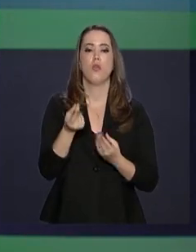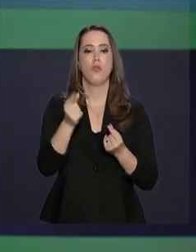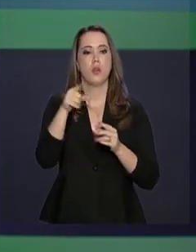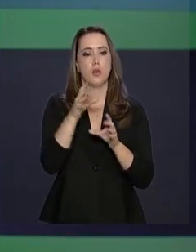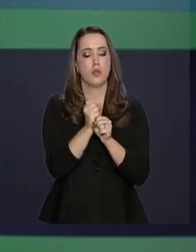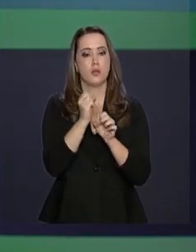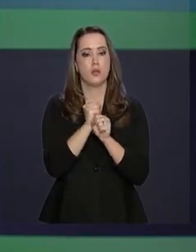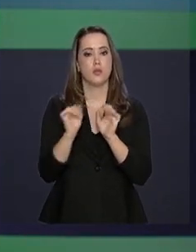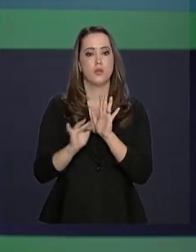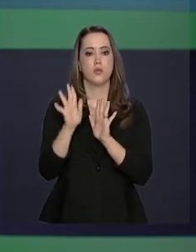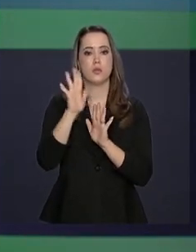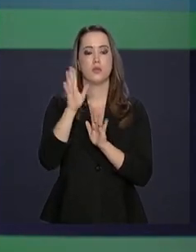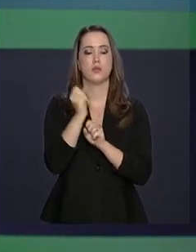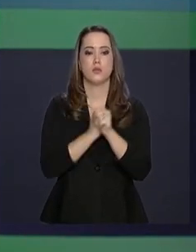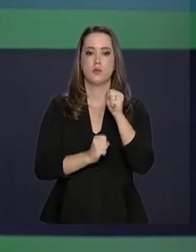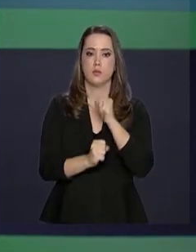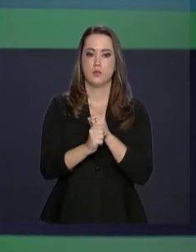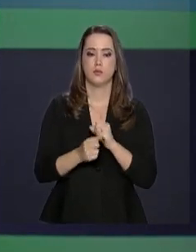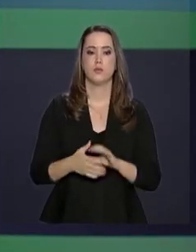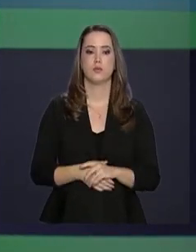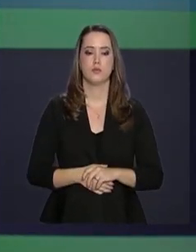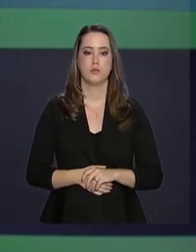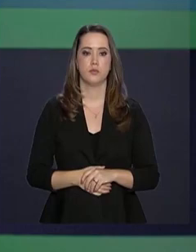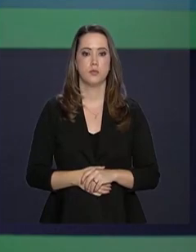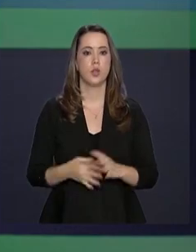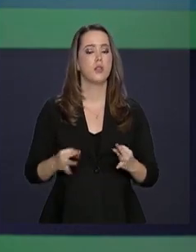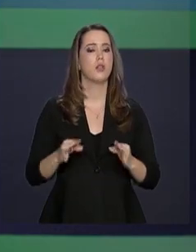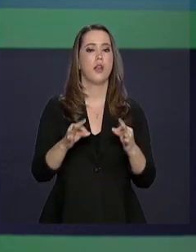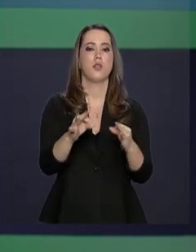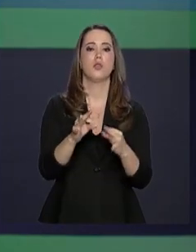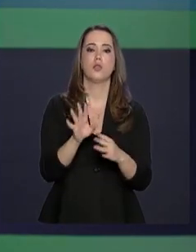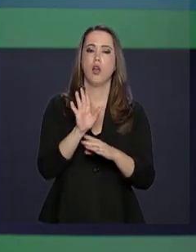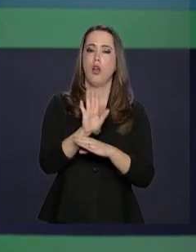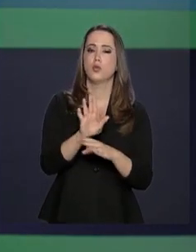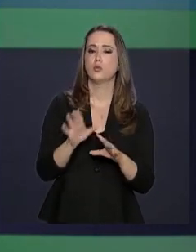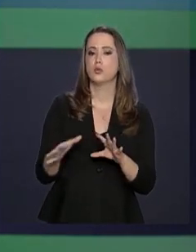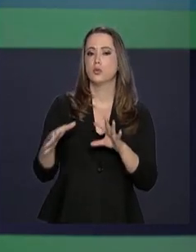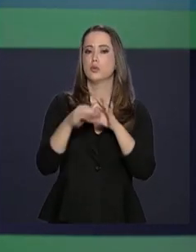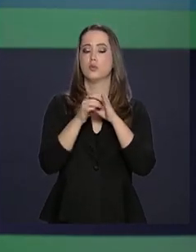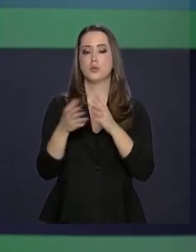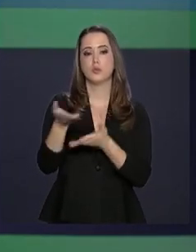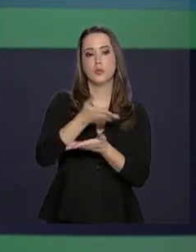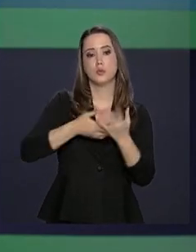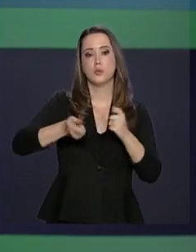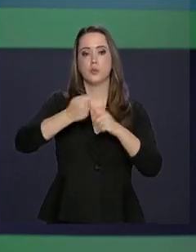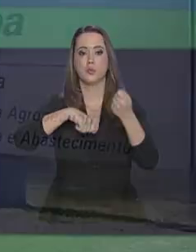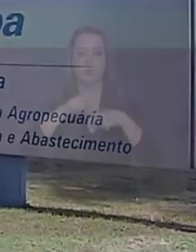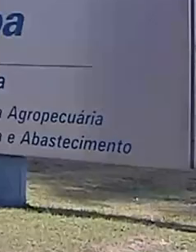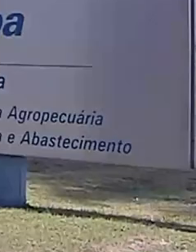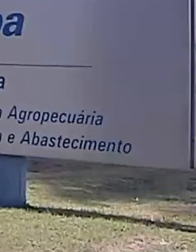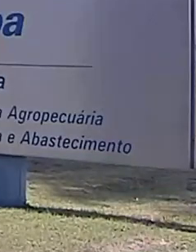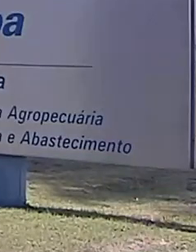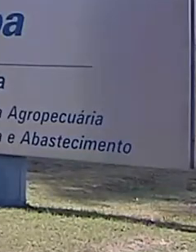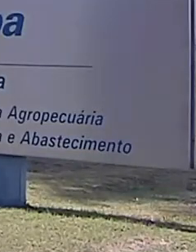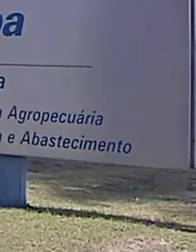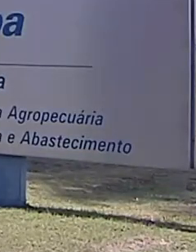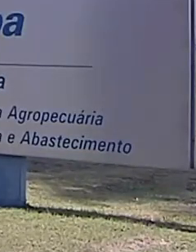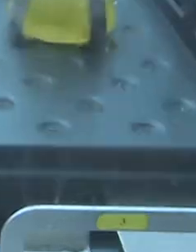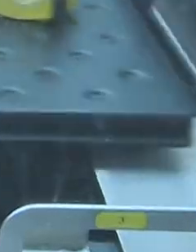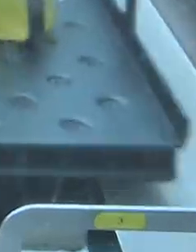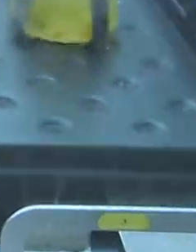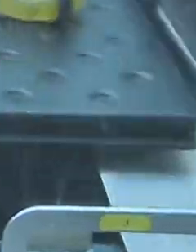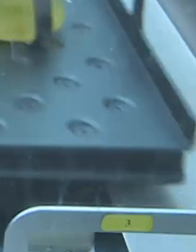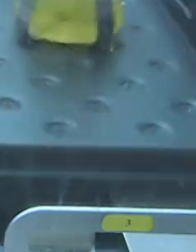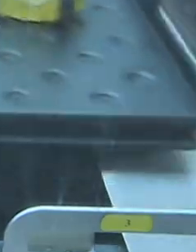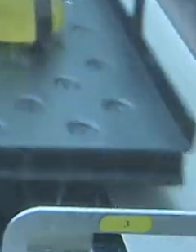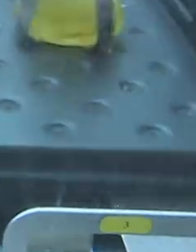Valor é calculado pela inflação do ano passado. Tecnologia aliada ao desenvolvimento econômico. Parceria entre Embraba e setor